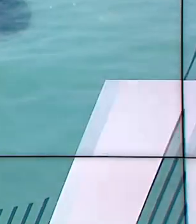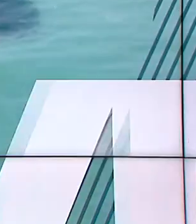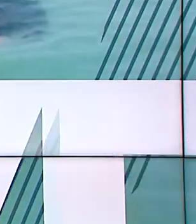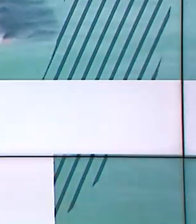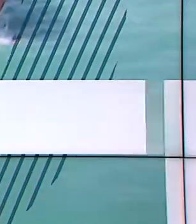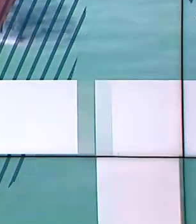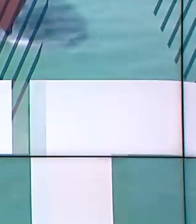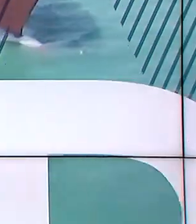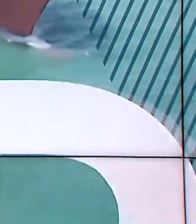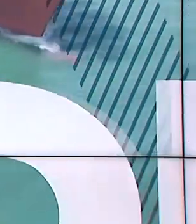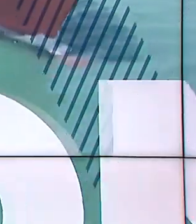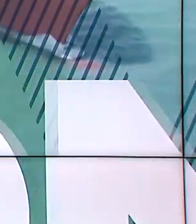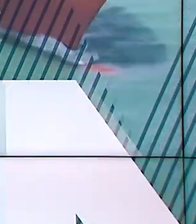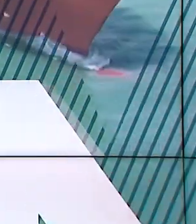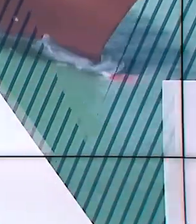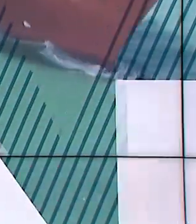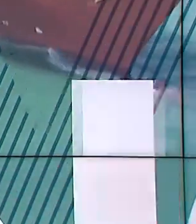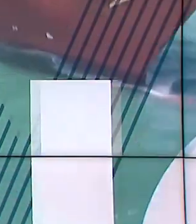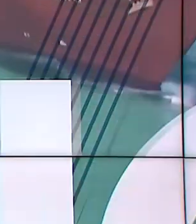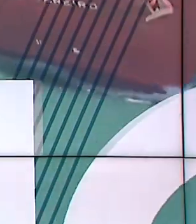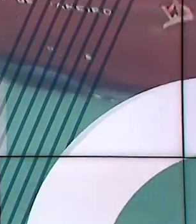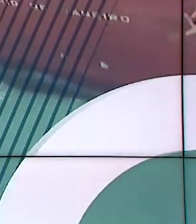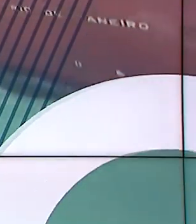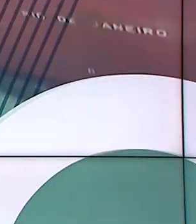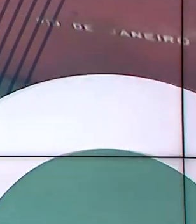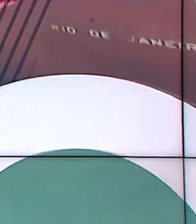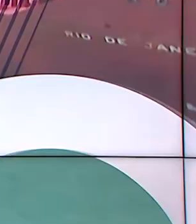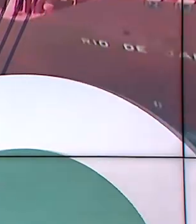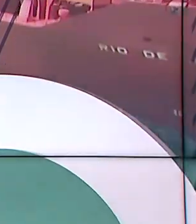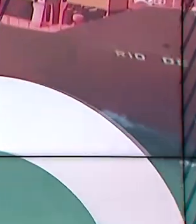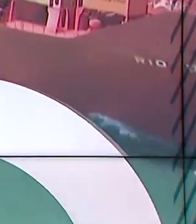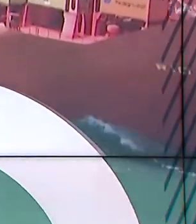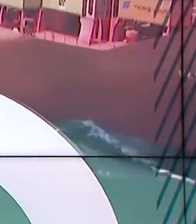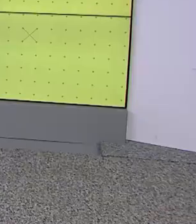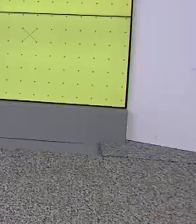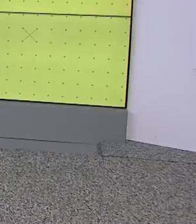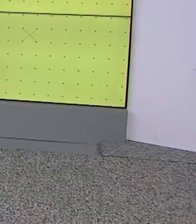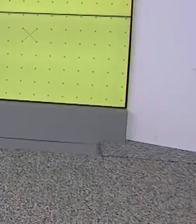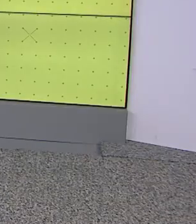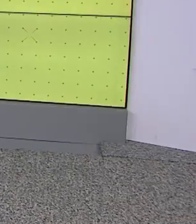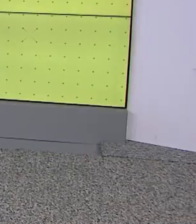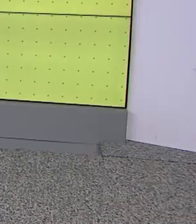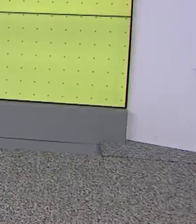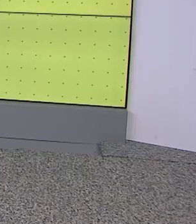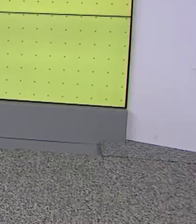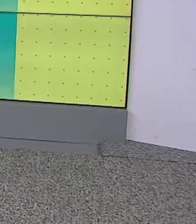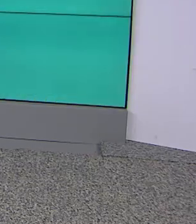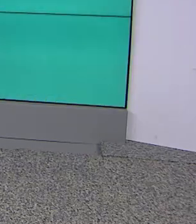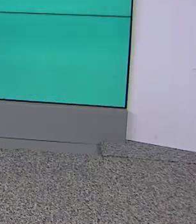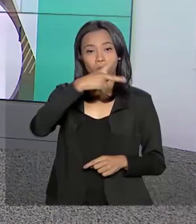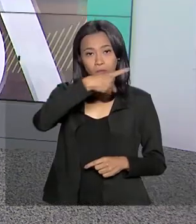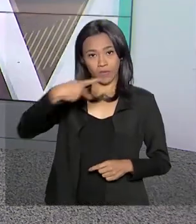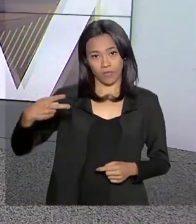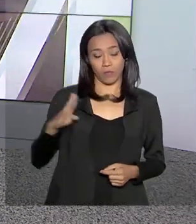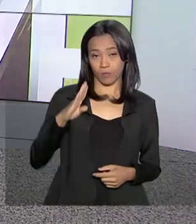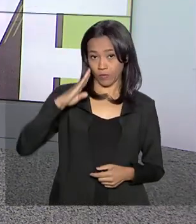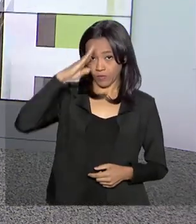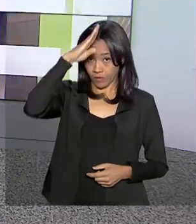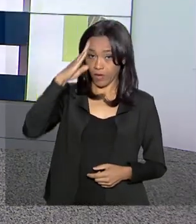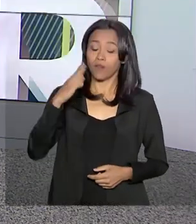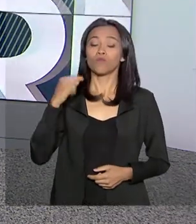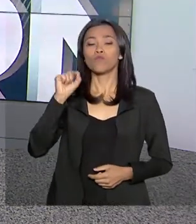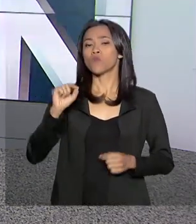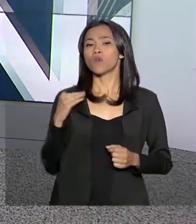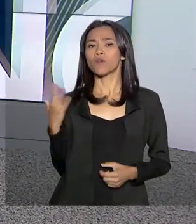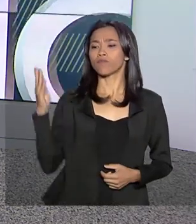Olá, boa tarde. Eu sou Roberto Camargo e estamos no ar com o Governo Agora. O presidente Jair Bolsonaro esteve na